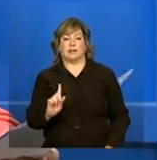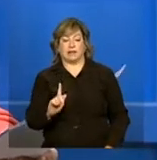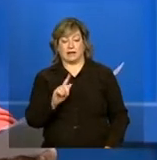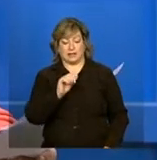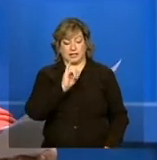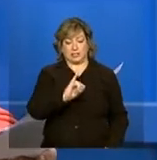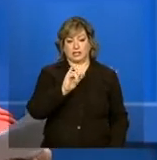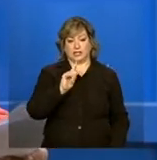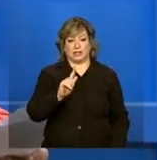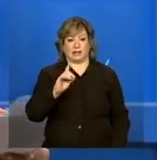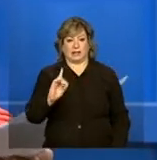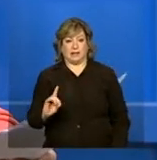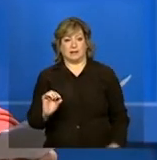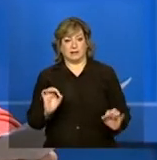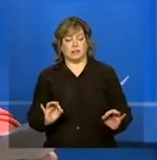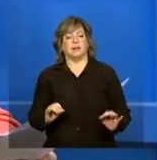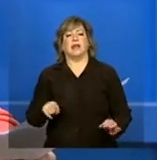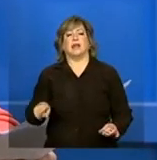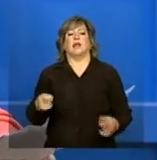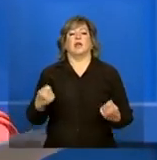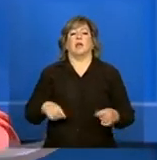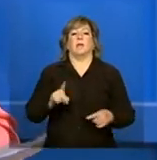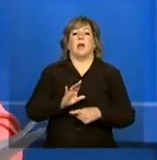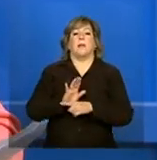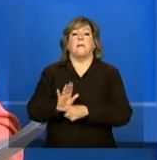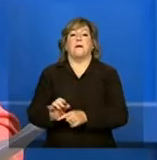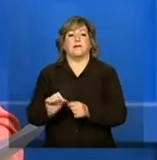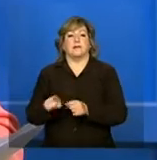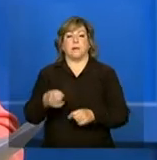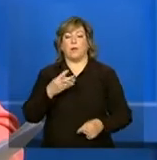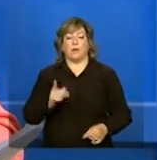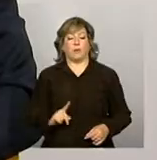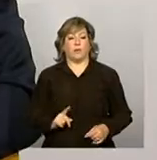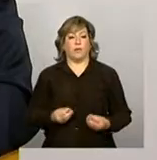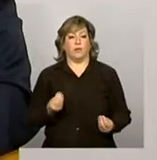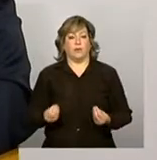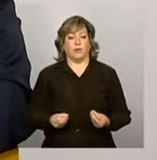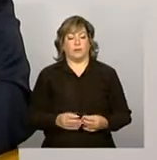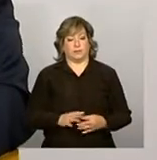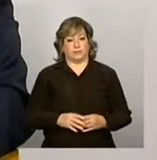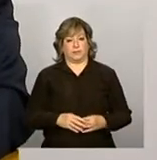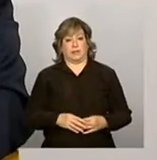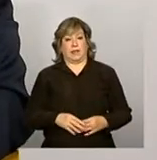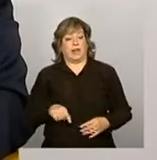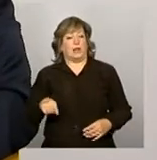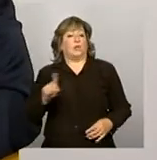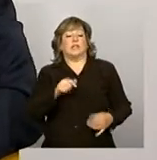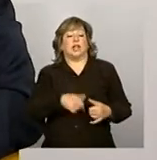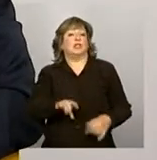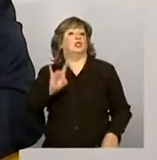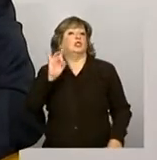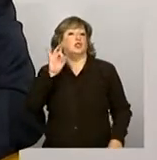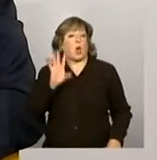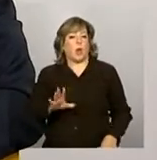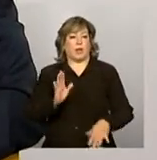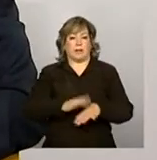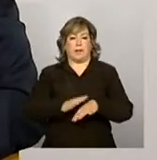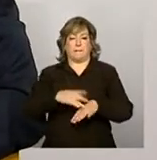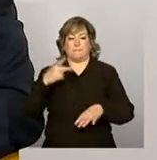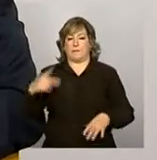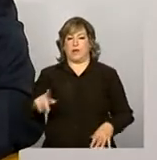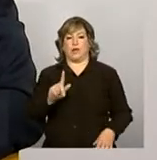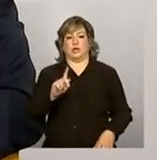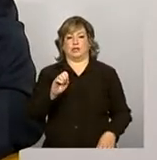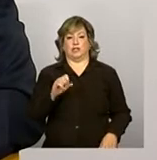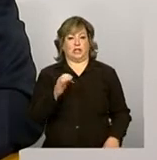um apoio para realizar uma boa gestão? É, assim, não está exclusivamente nas mãos do gestor. Mas o